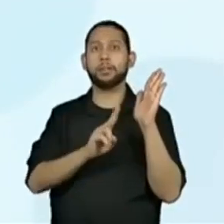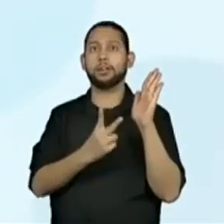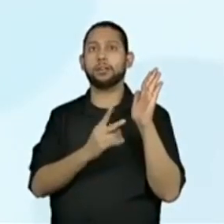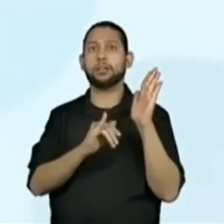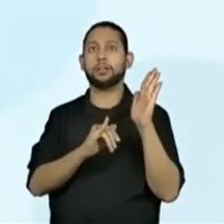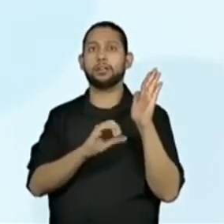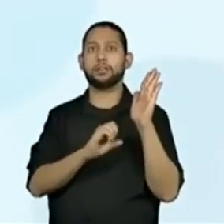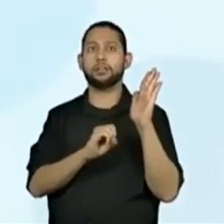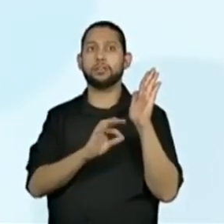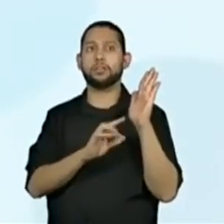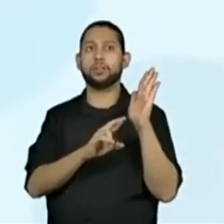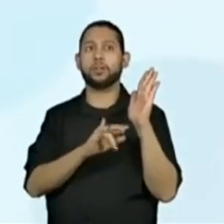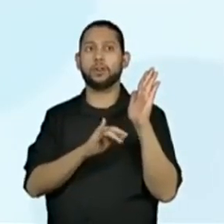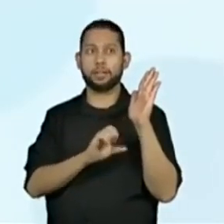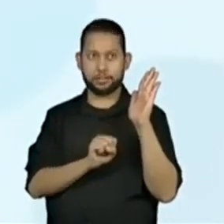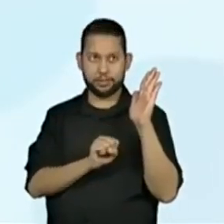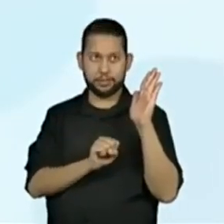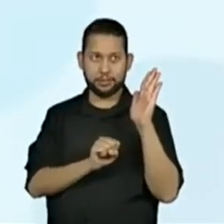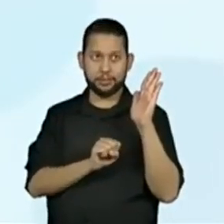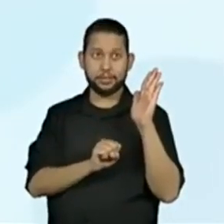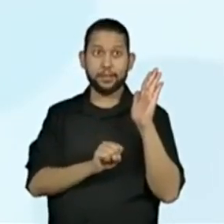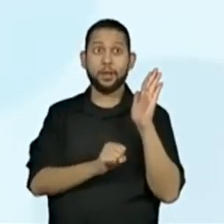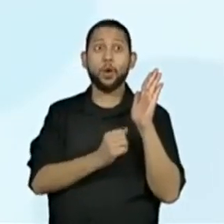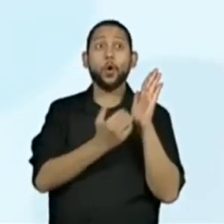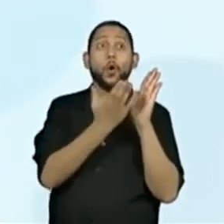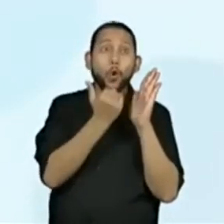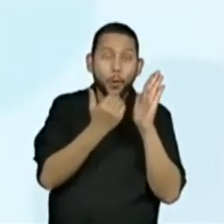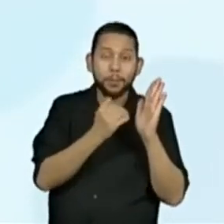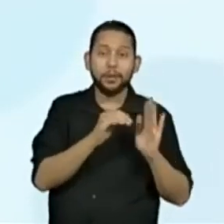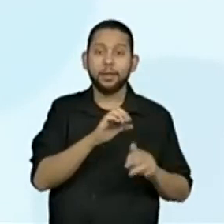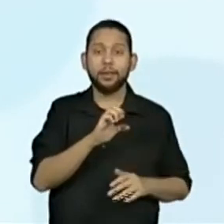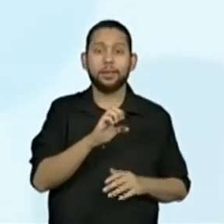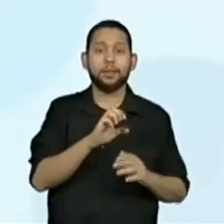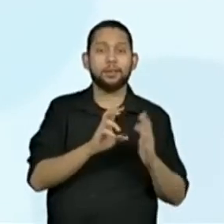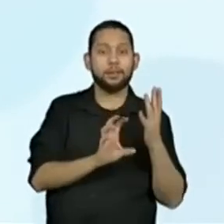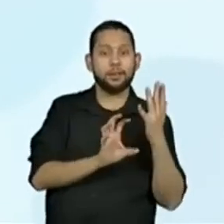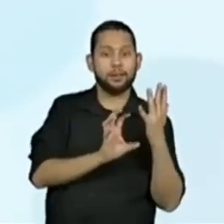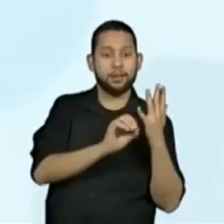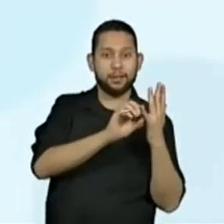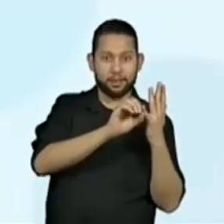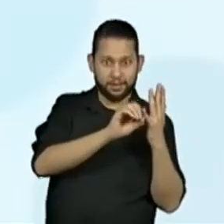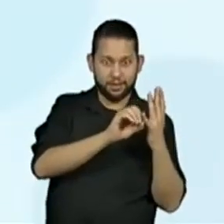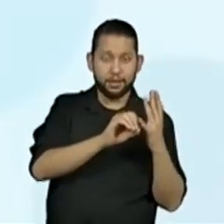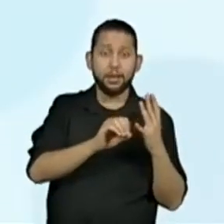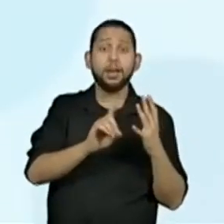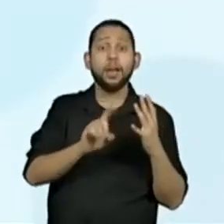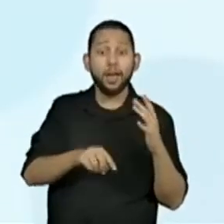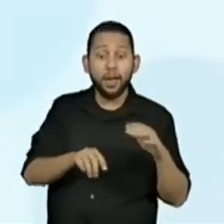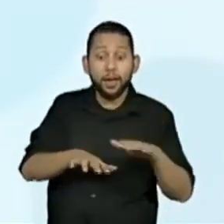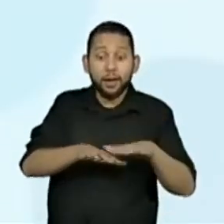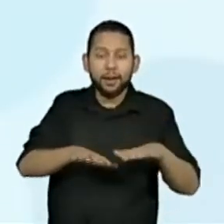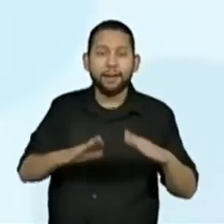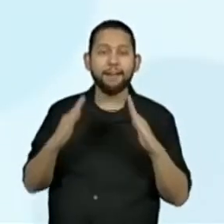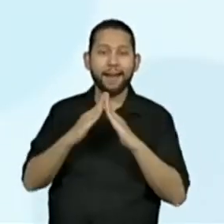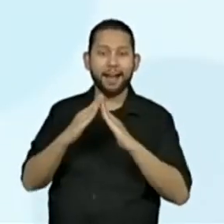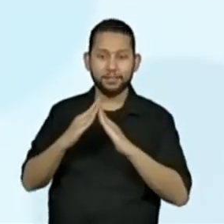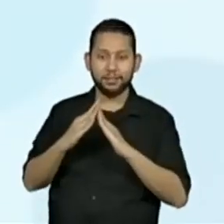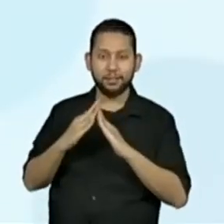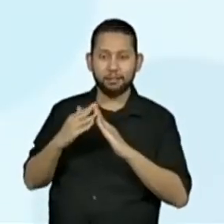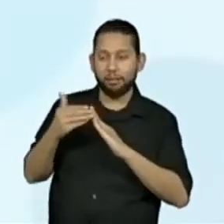embaúbas que podem existir em fundos de quintais. As largatas de